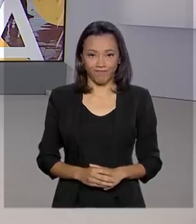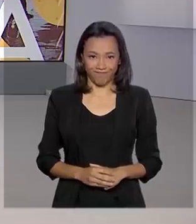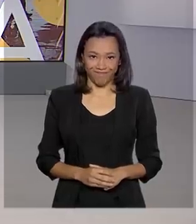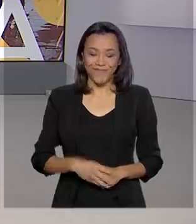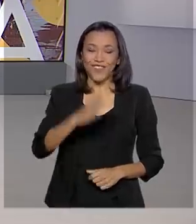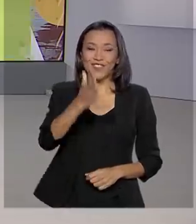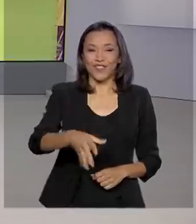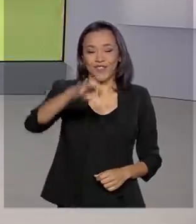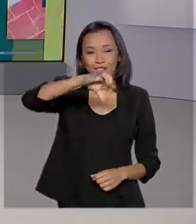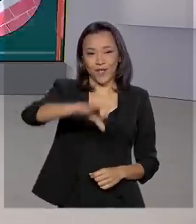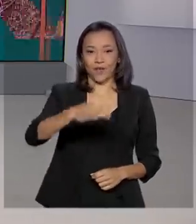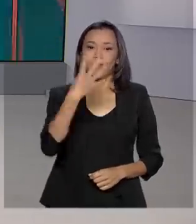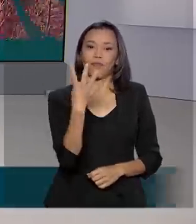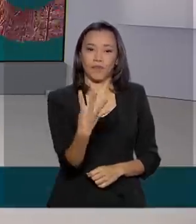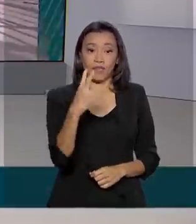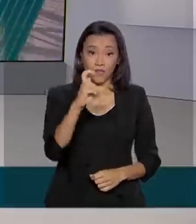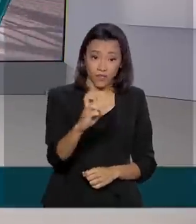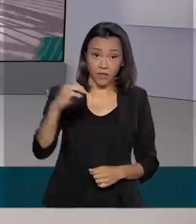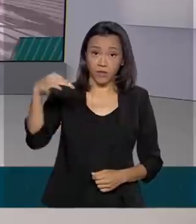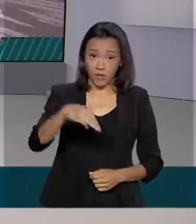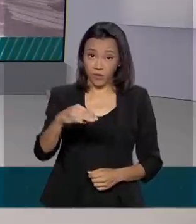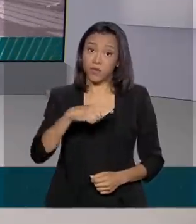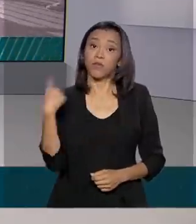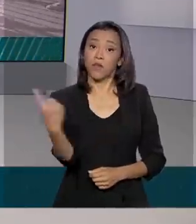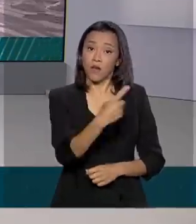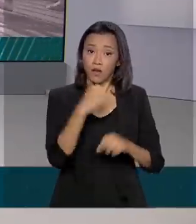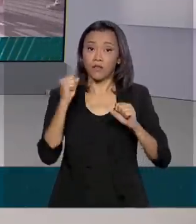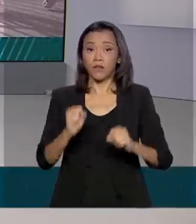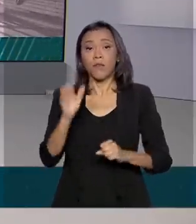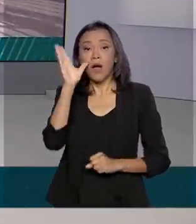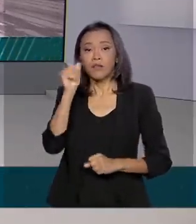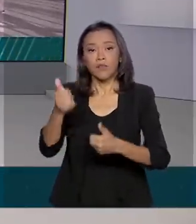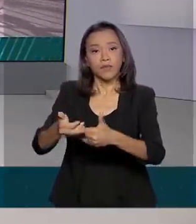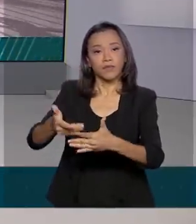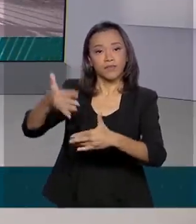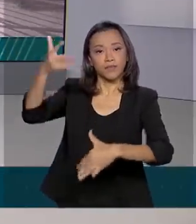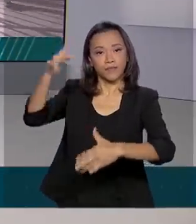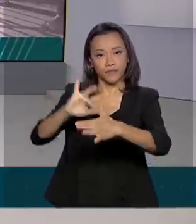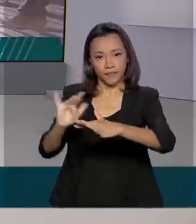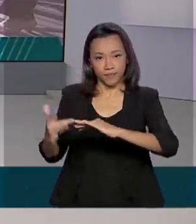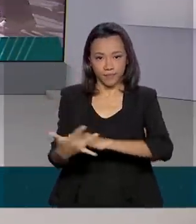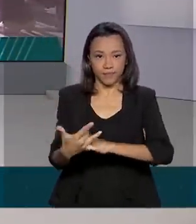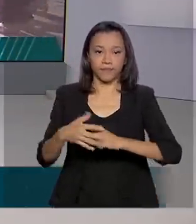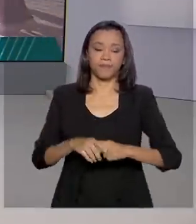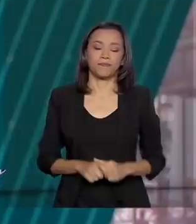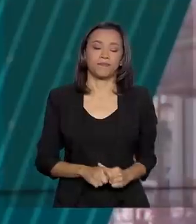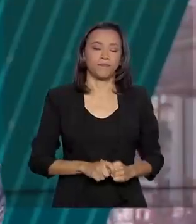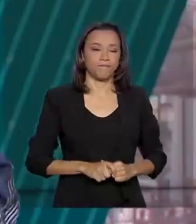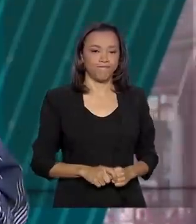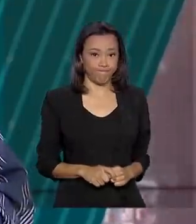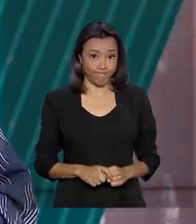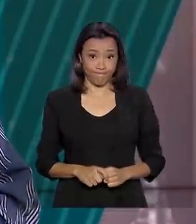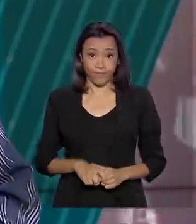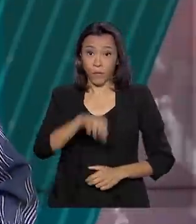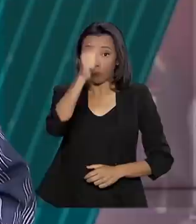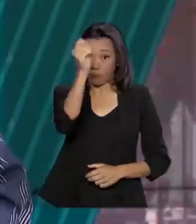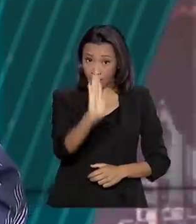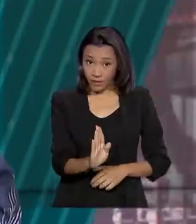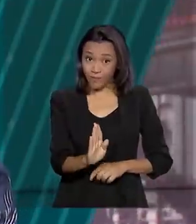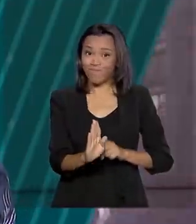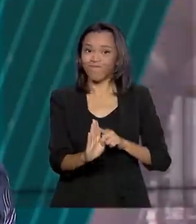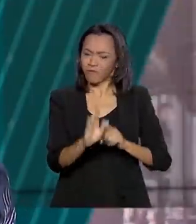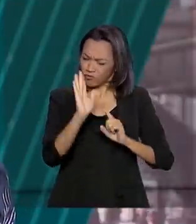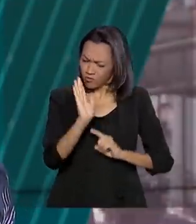São 9 horas e 45 minutos, nós estamos ao vivo também pelas redes sociais. O Brasil